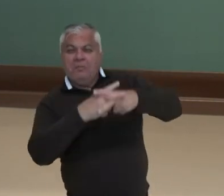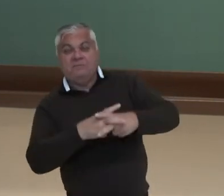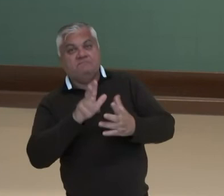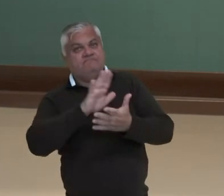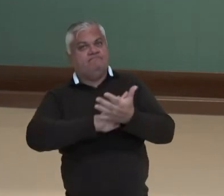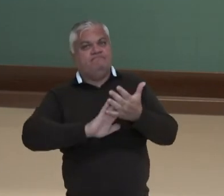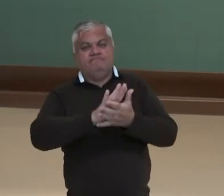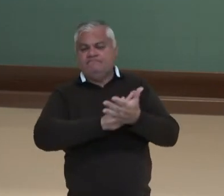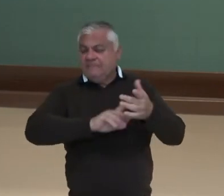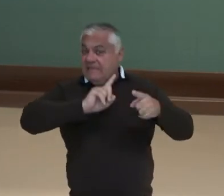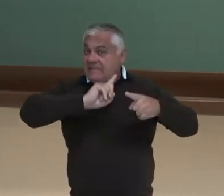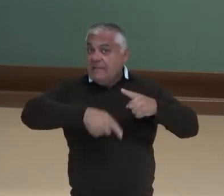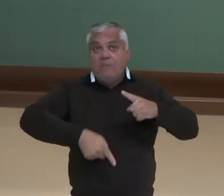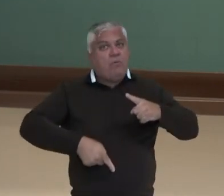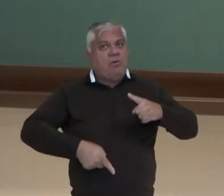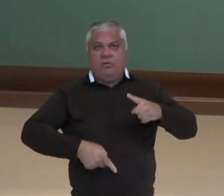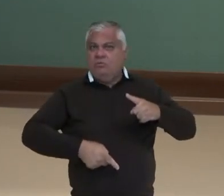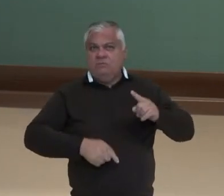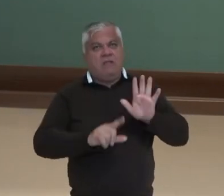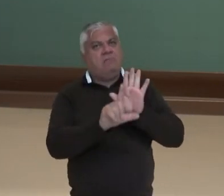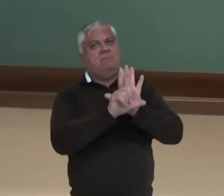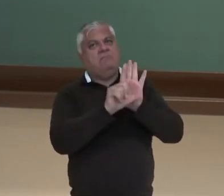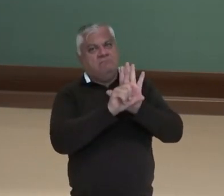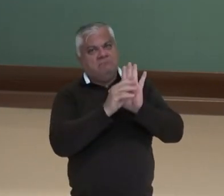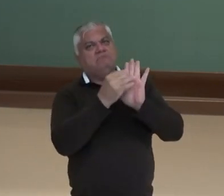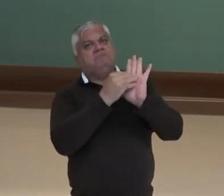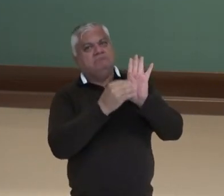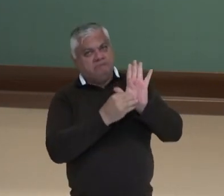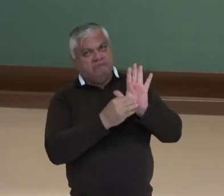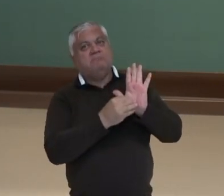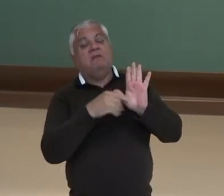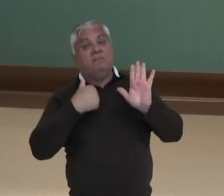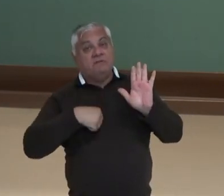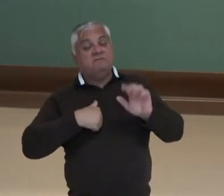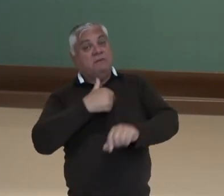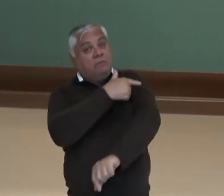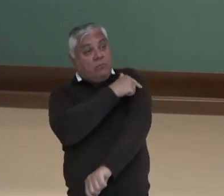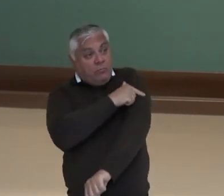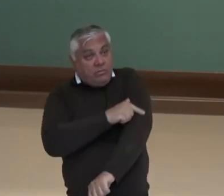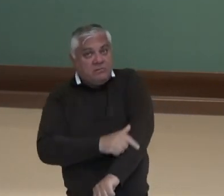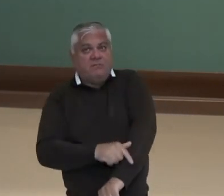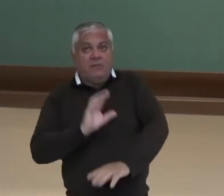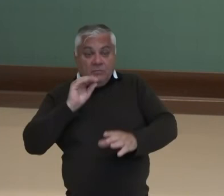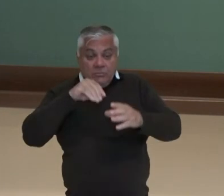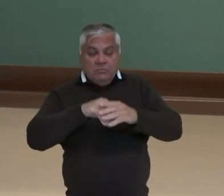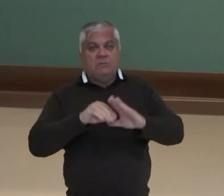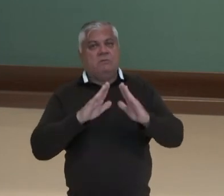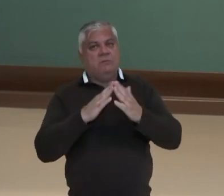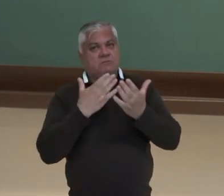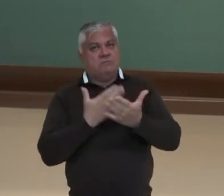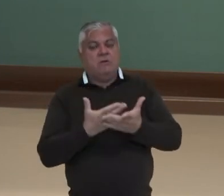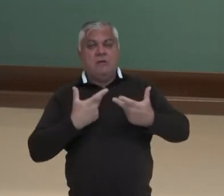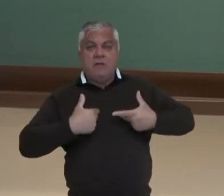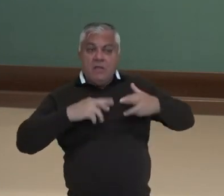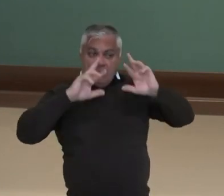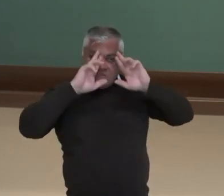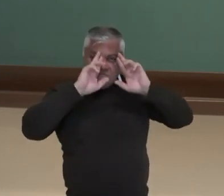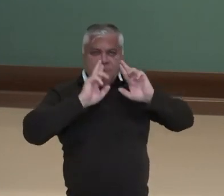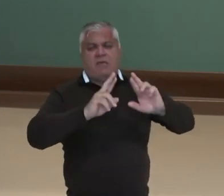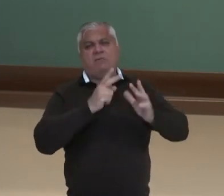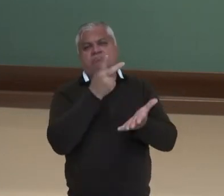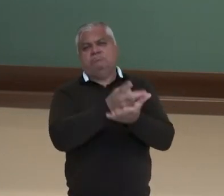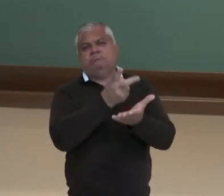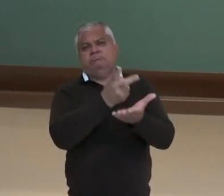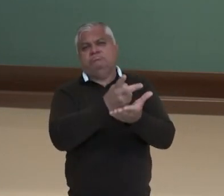né? Então, nós sabemos, temos que nos comportar adequadamente em todos os ambientes, tá bom? Com respeito e tolerância, sim,